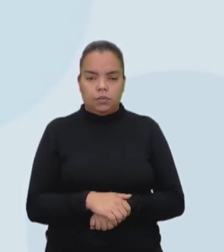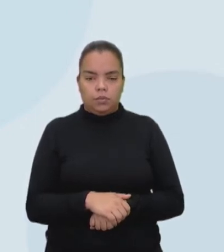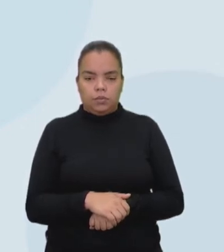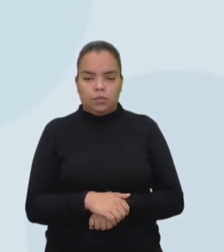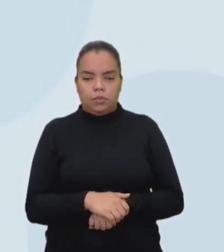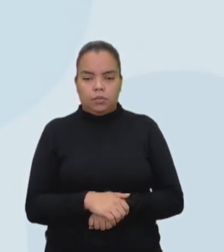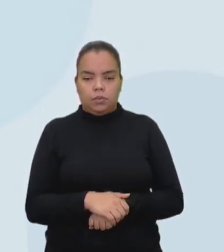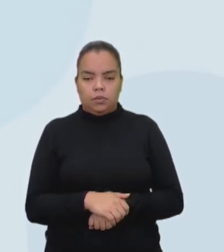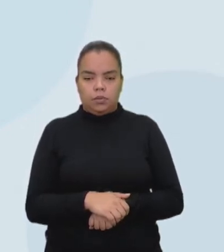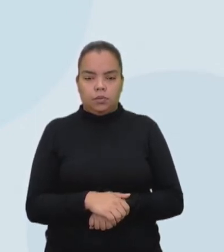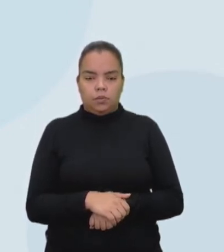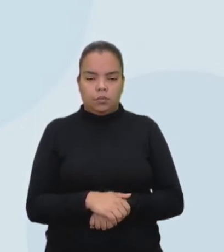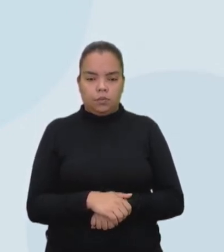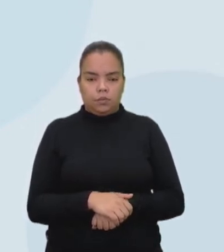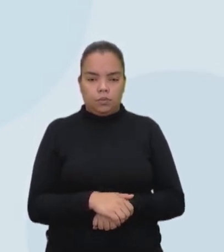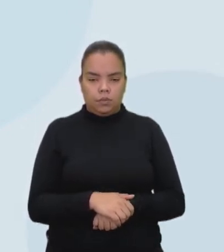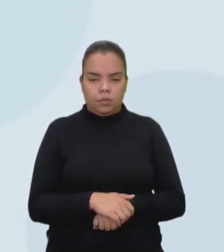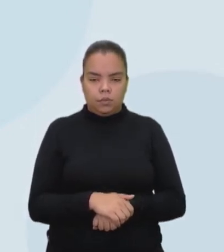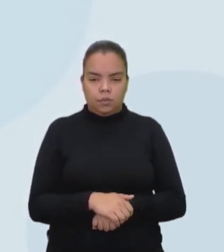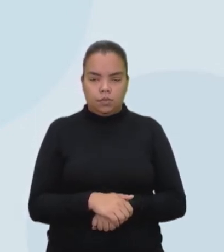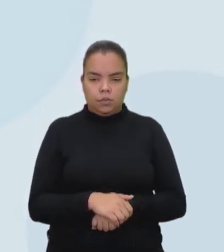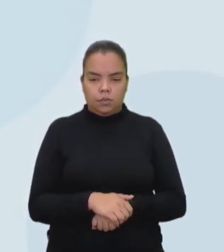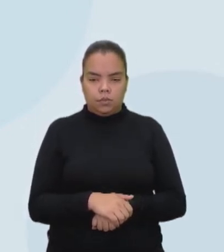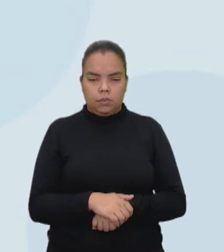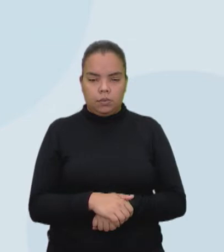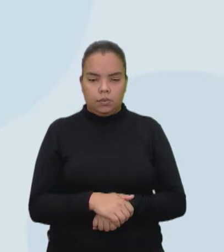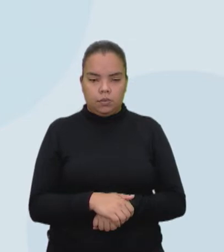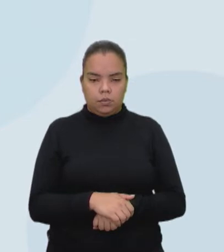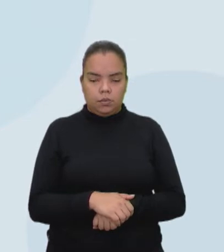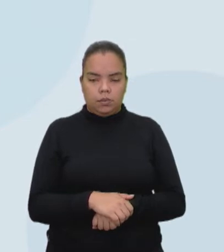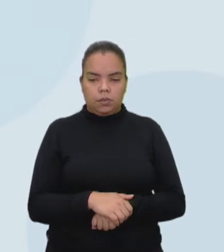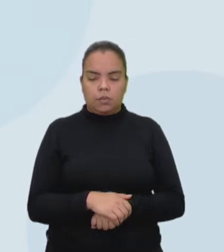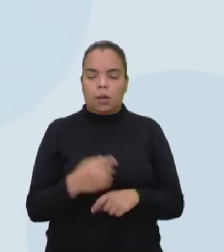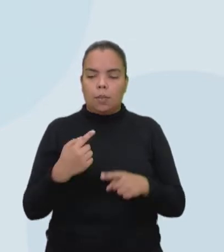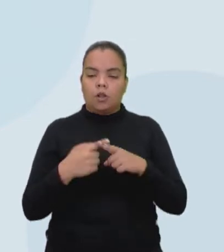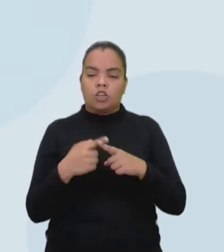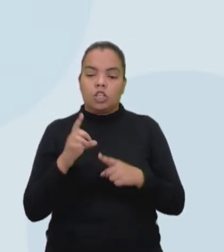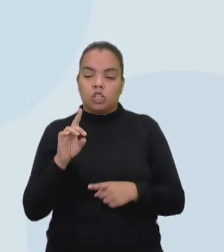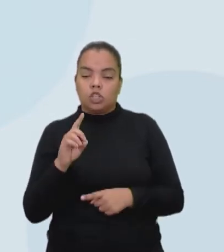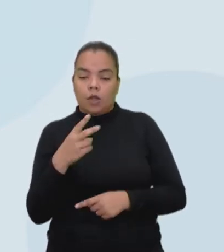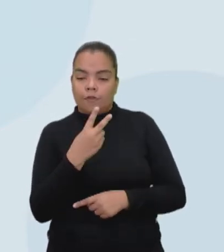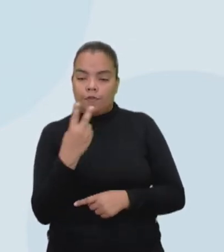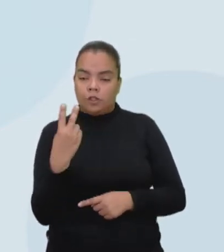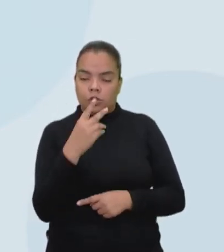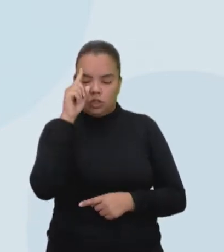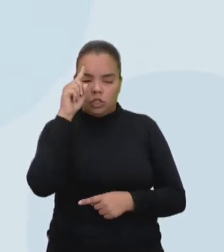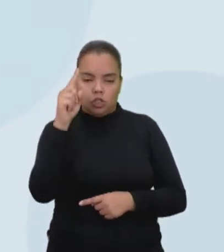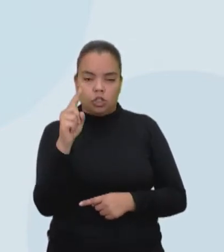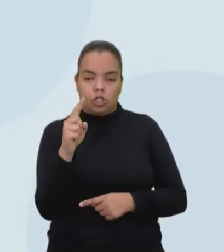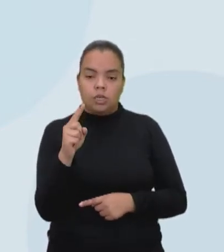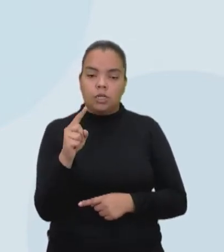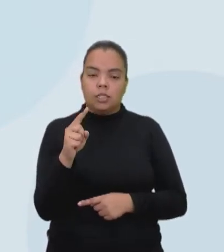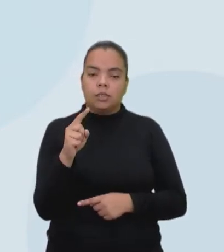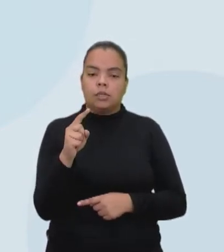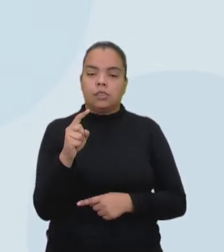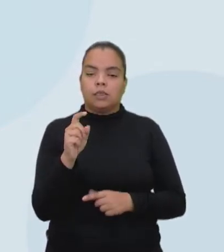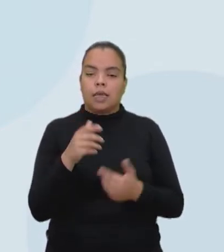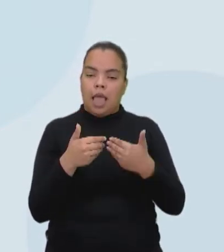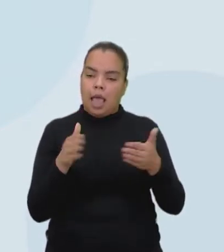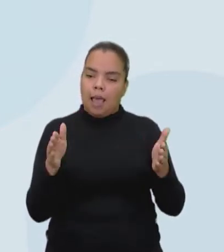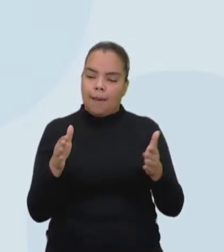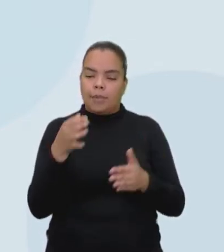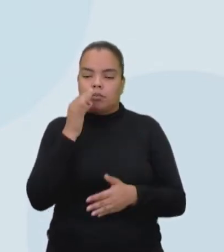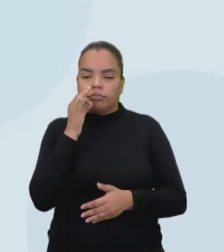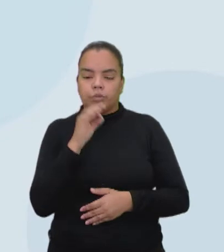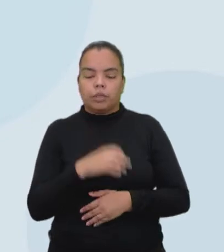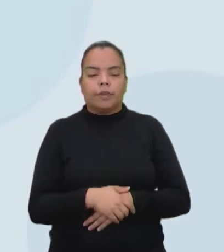Que a gente tem aí. Porque a gente só tem 22 dias úteis funcionando. Como que a gente